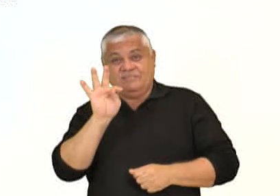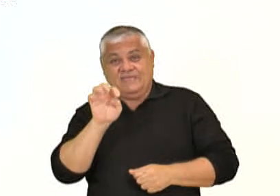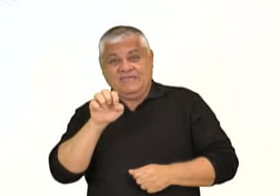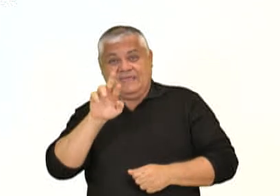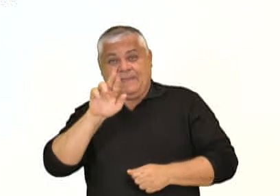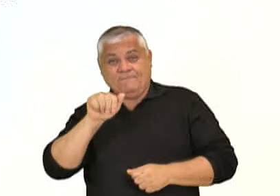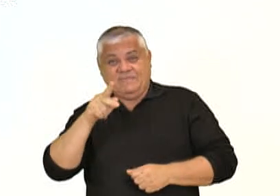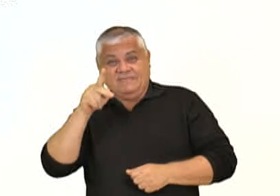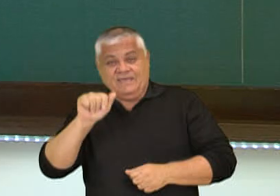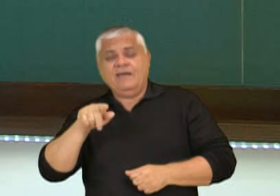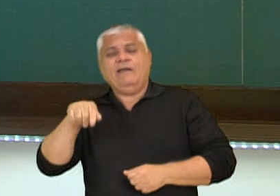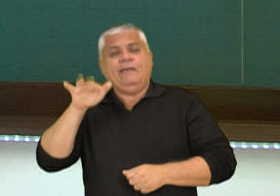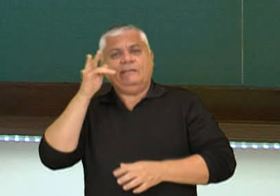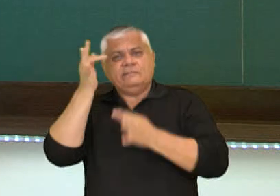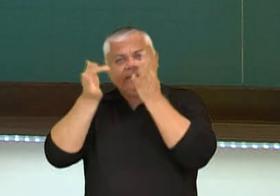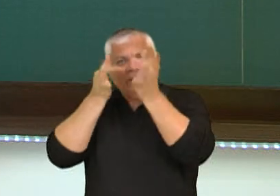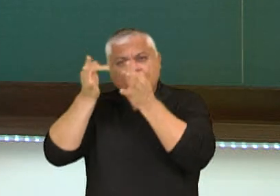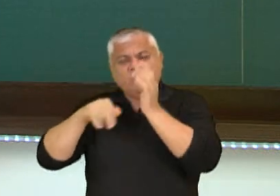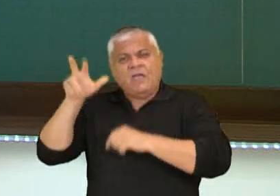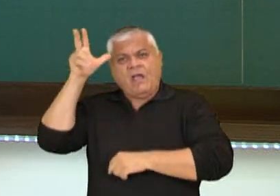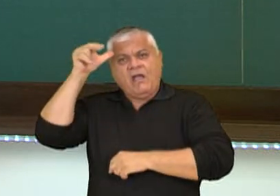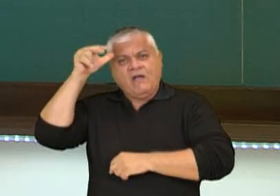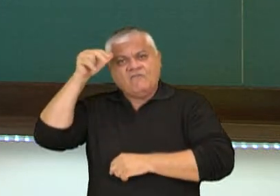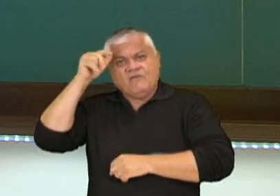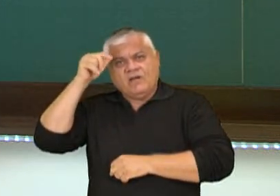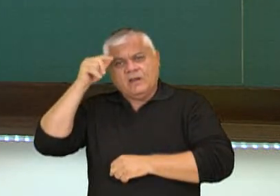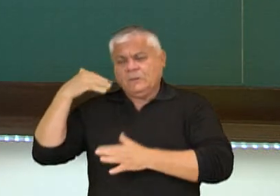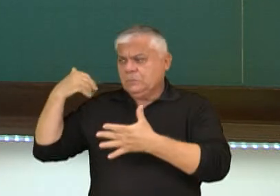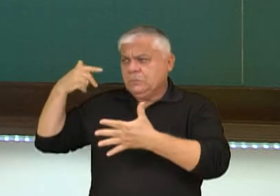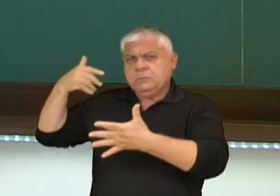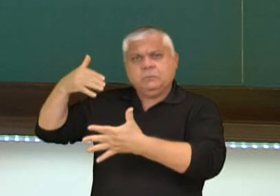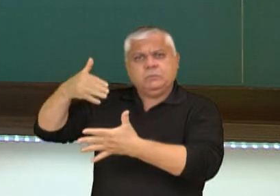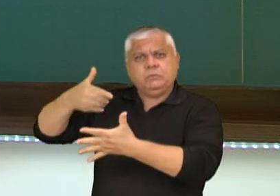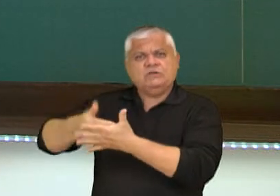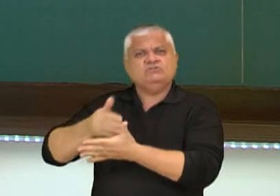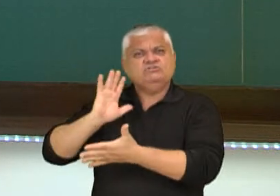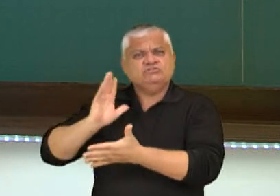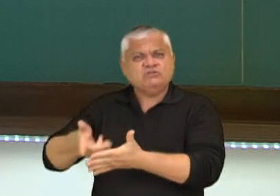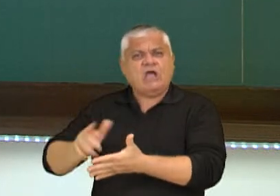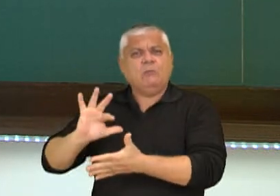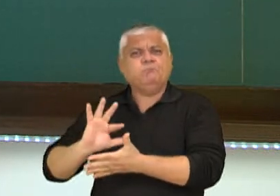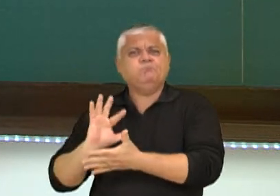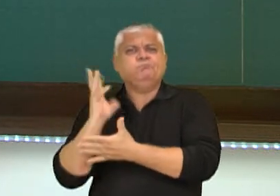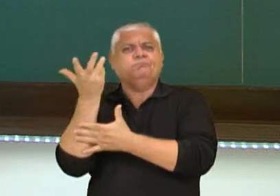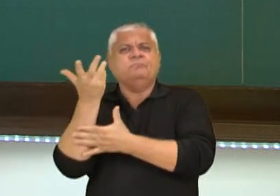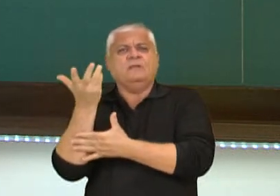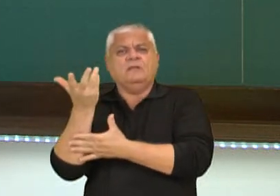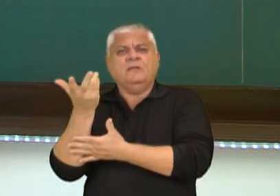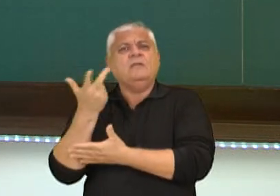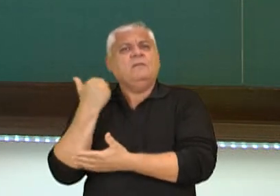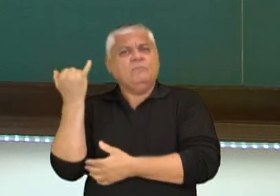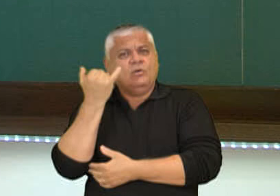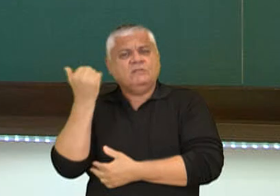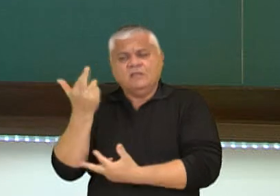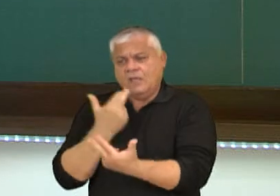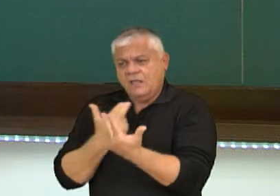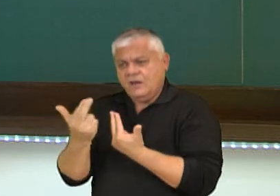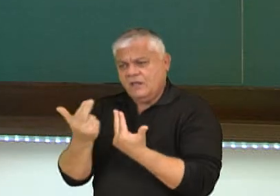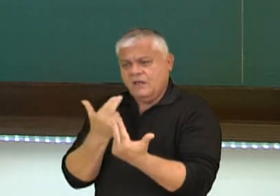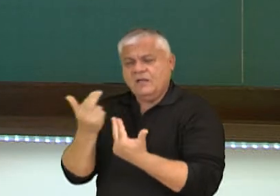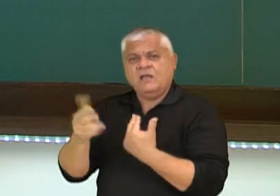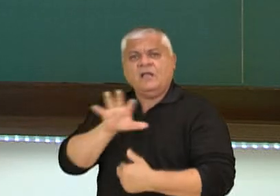ecoterapia é uma prática terapêutica que tem mostrado ao longo de décadas o quanto a interação entre homem e animal pode oferecer